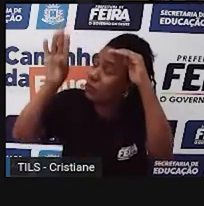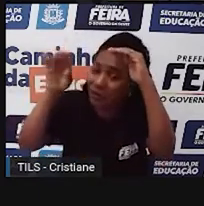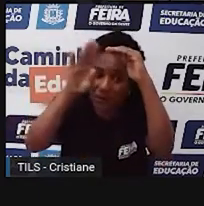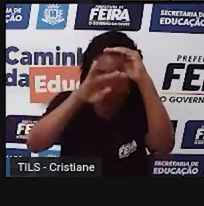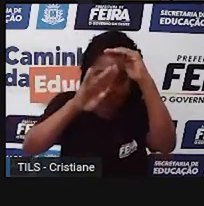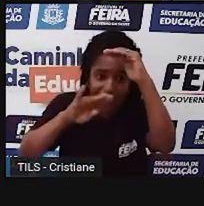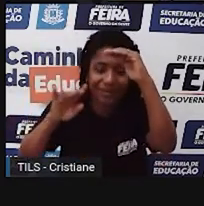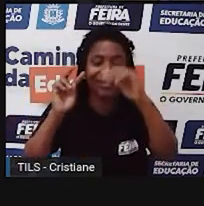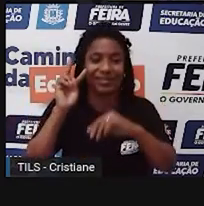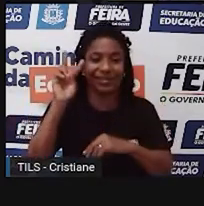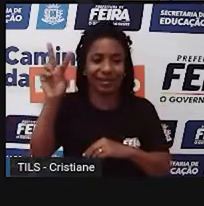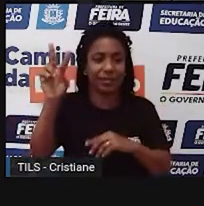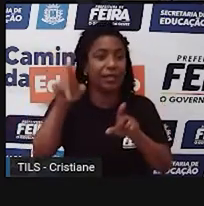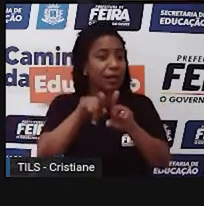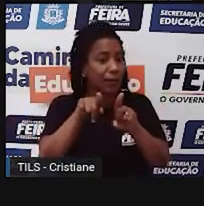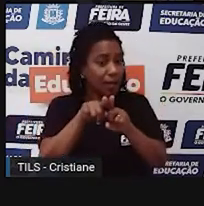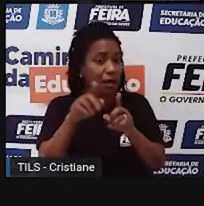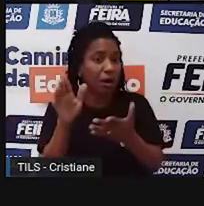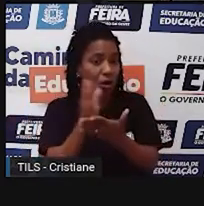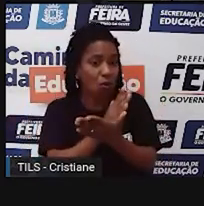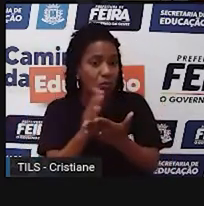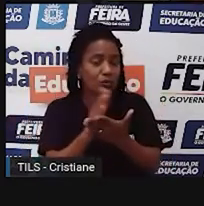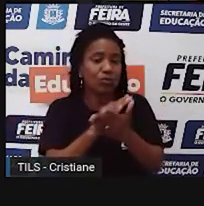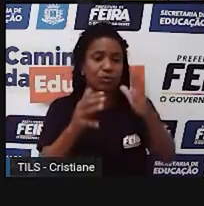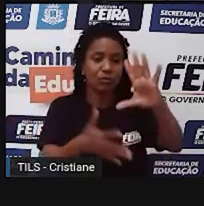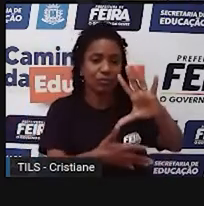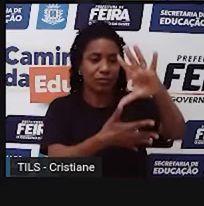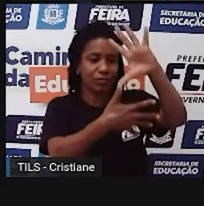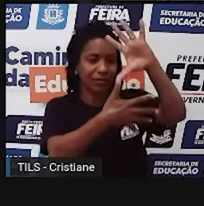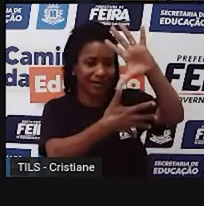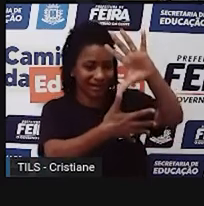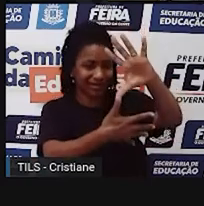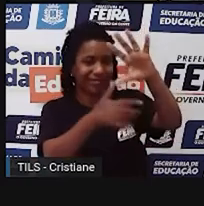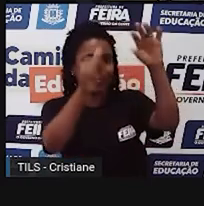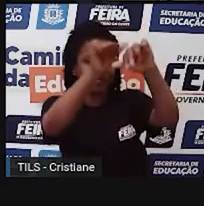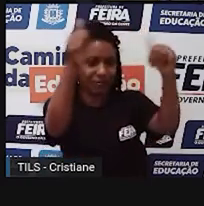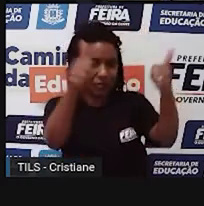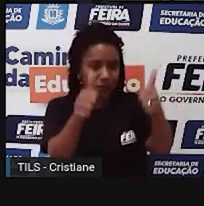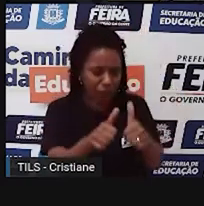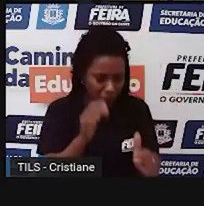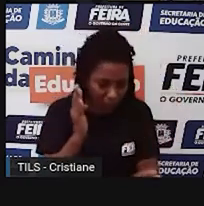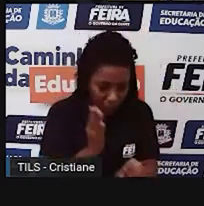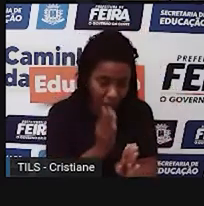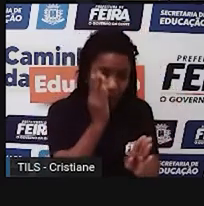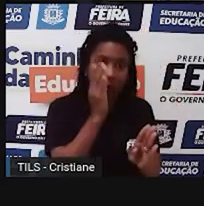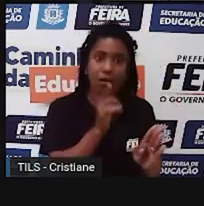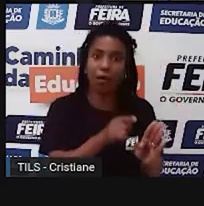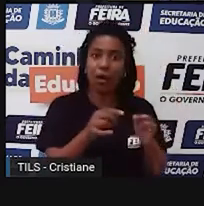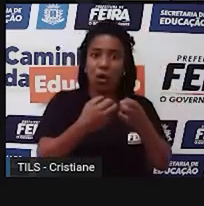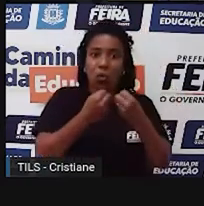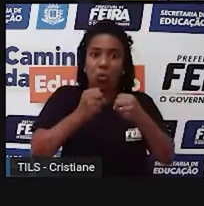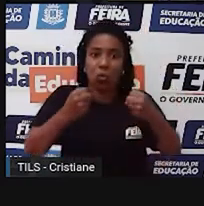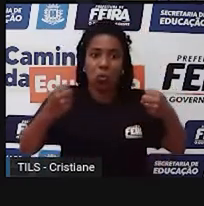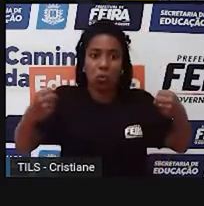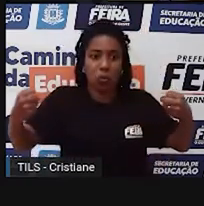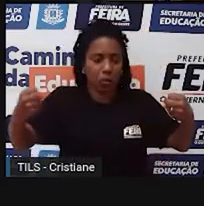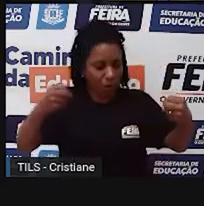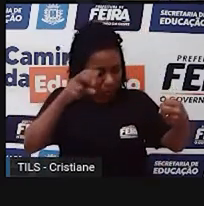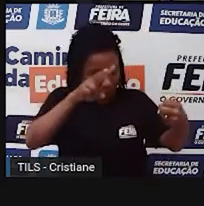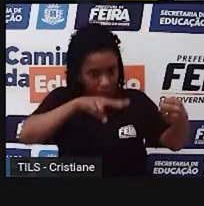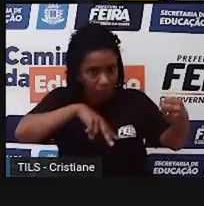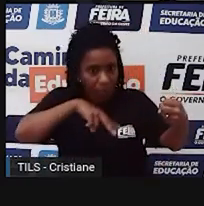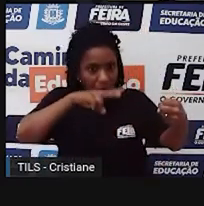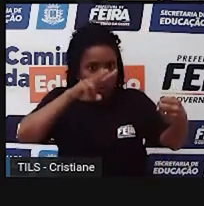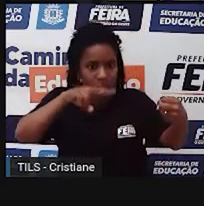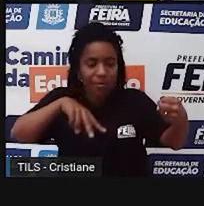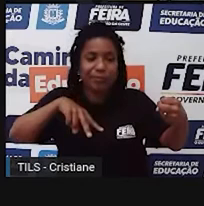de Gaçu, né. Então, uma série de coisas mostram para a gente que, no passado, o homem já tinha